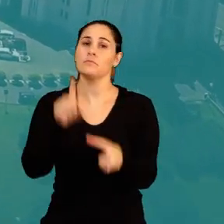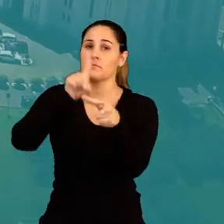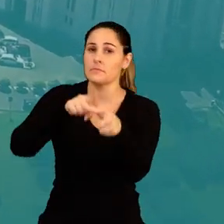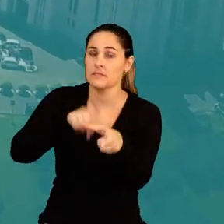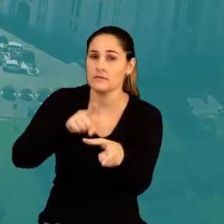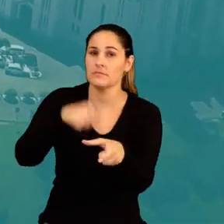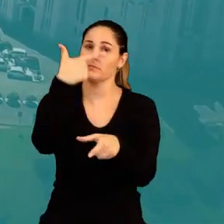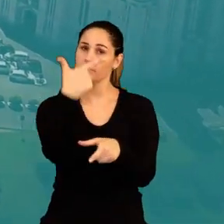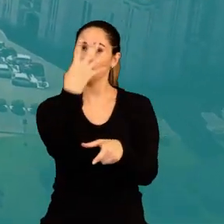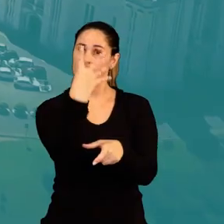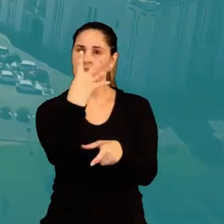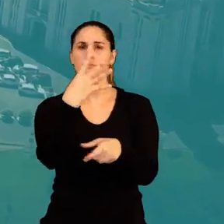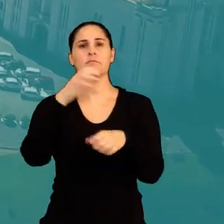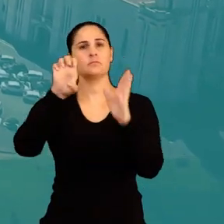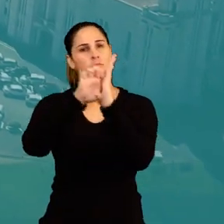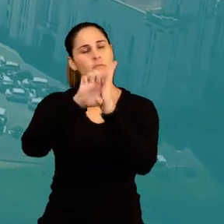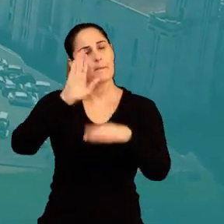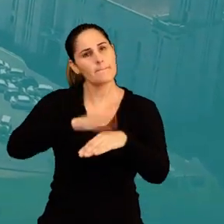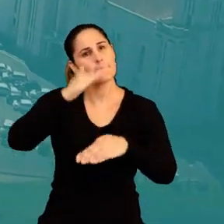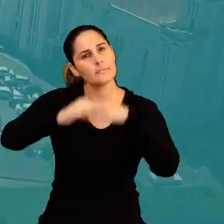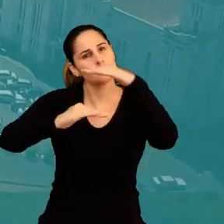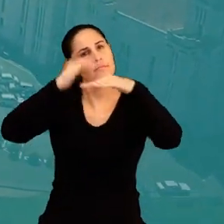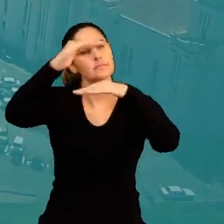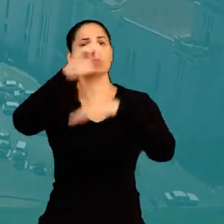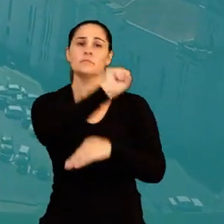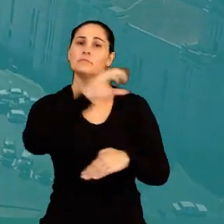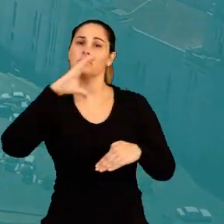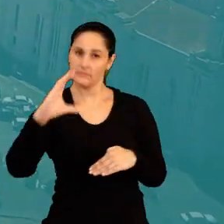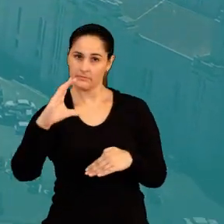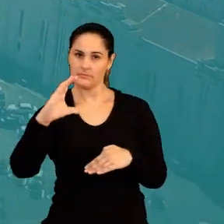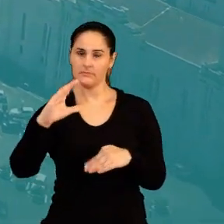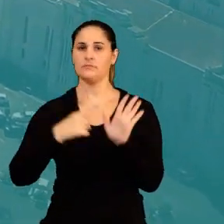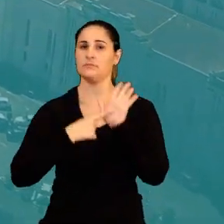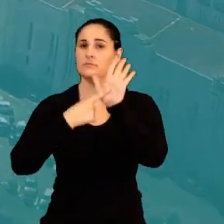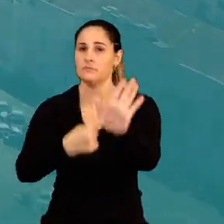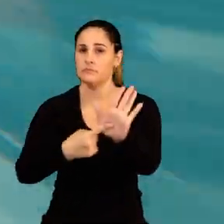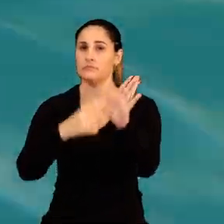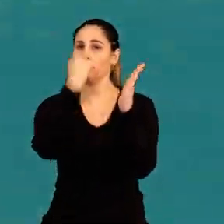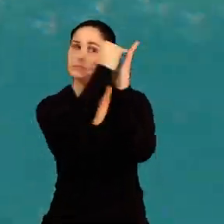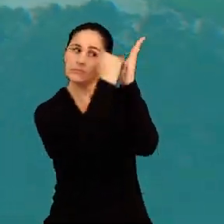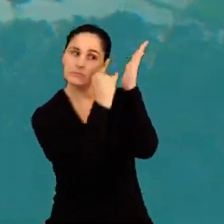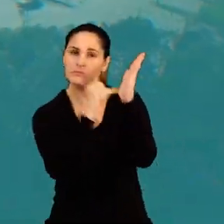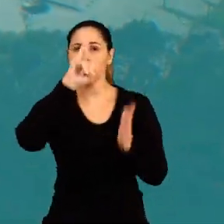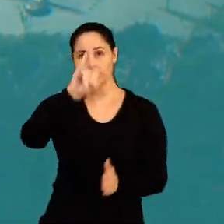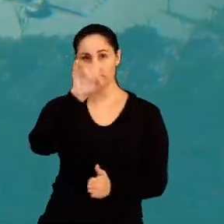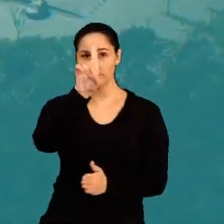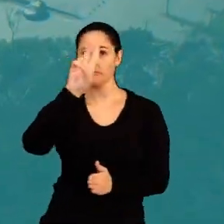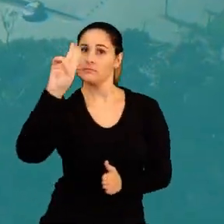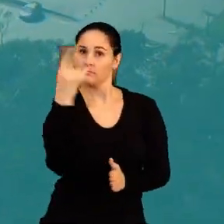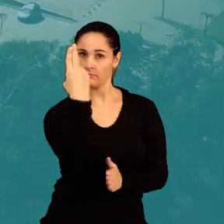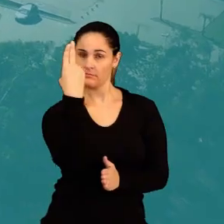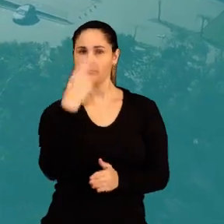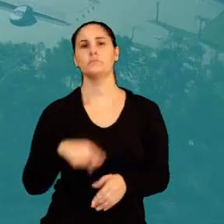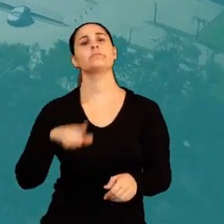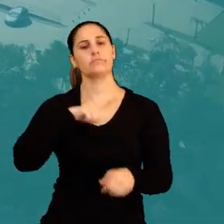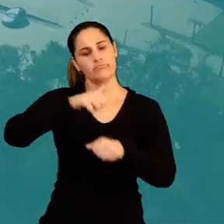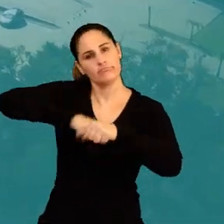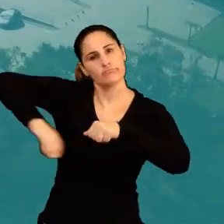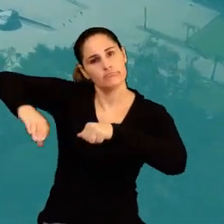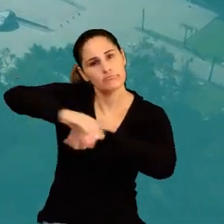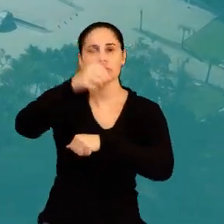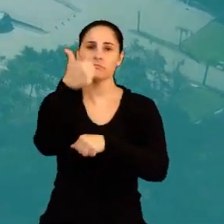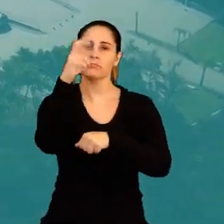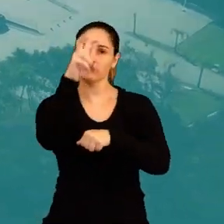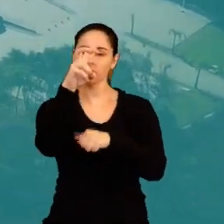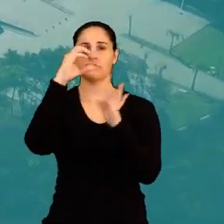economias mais desenvolvidas de Santa Catarina e apresenta um alto índice de desenvolvimento humano, cedia um dos 15 campi do Instituto